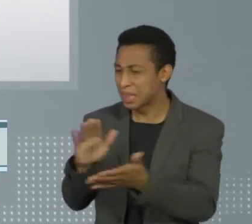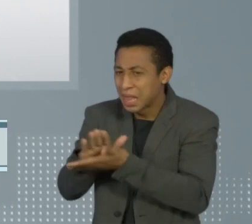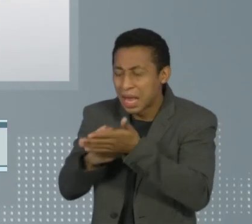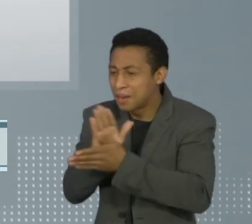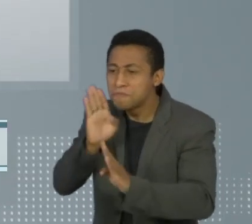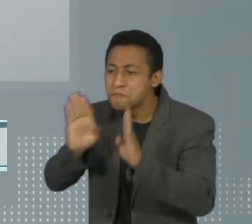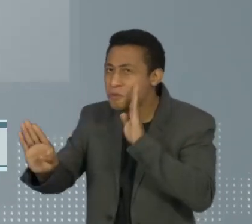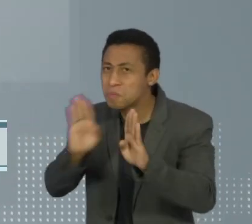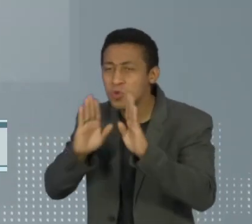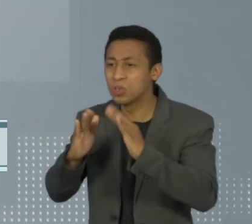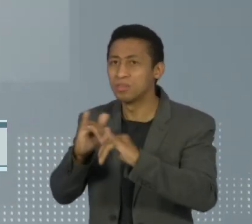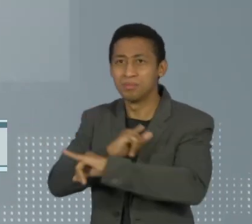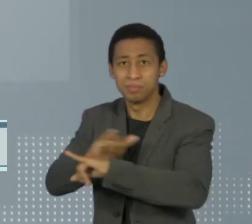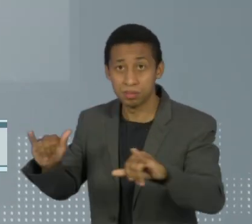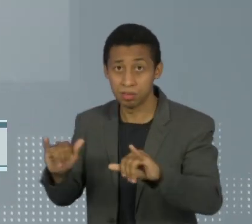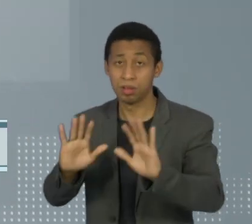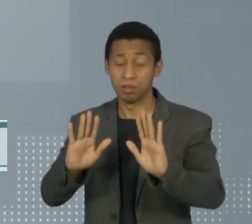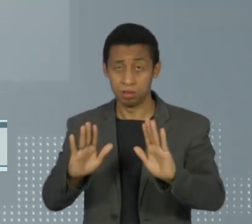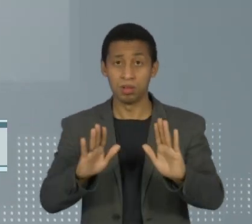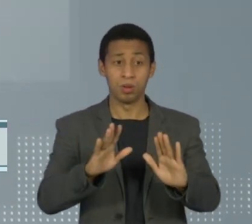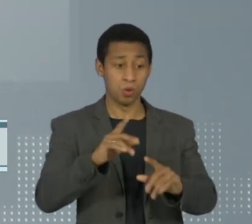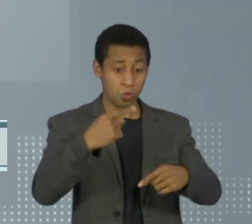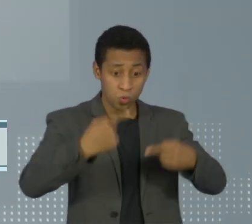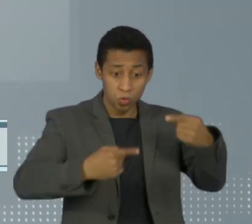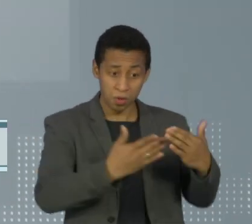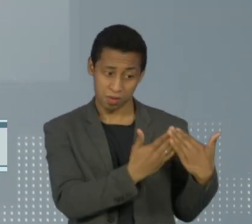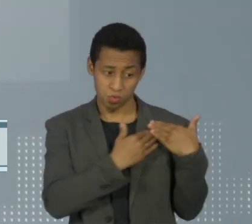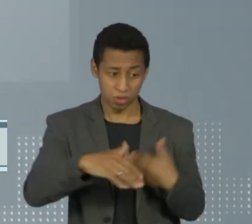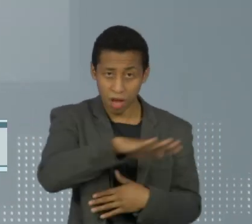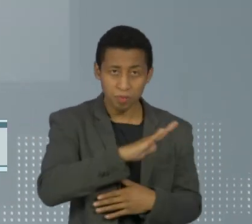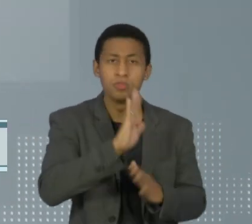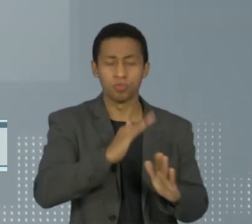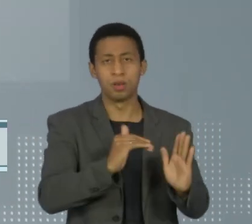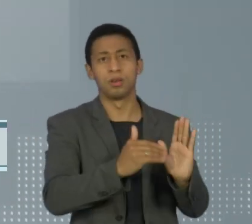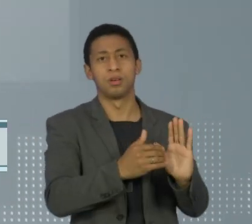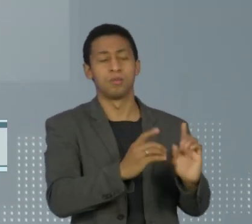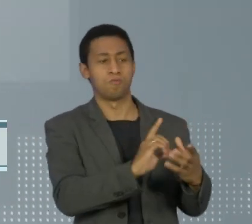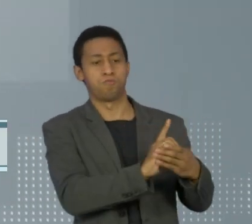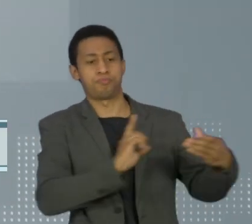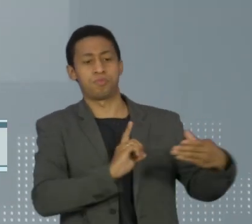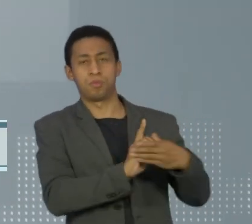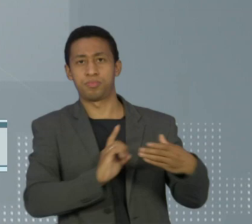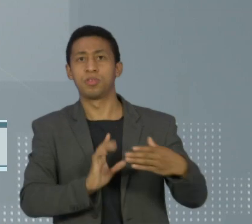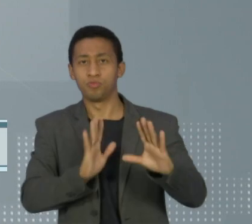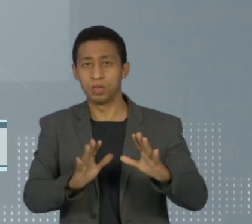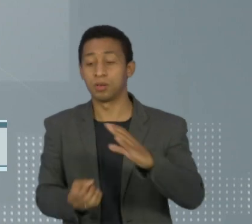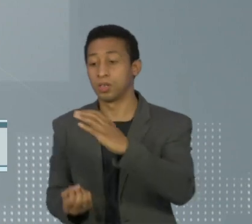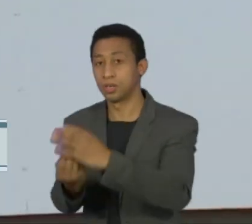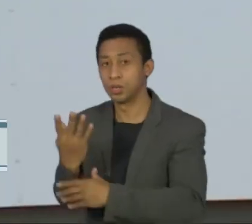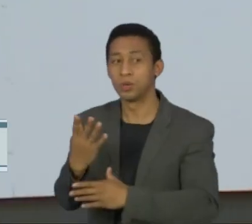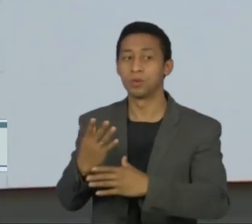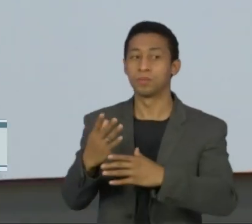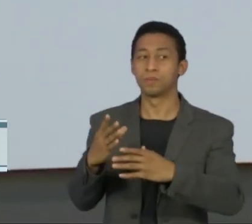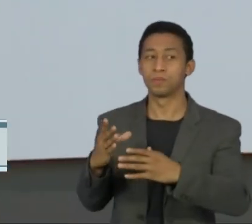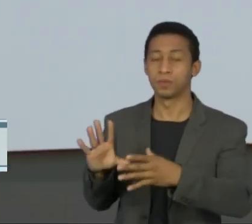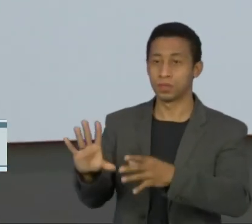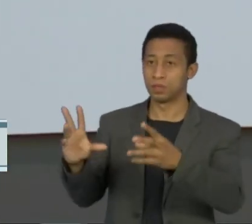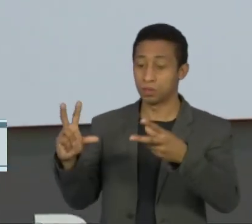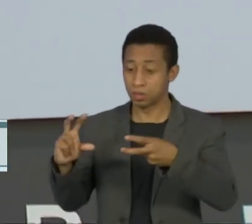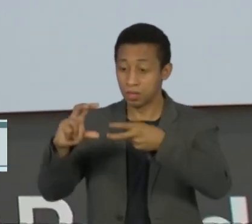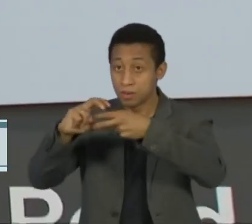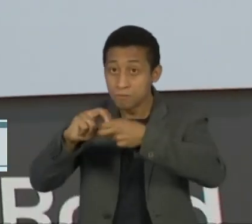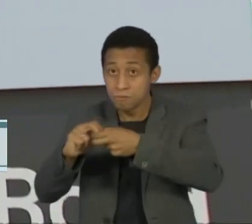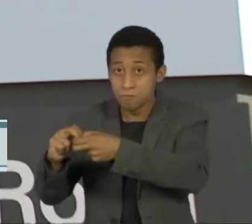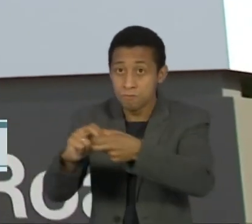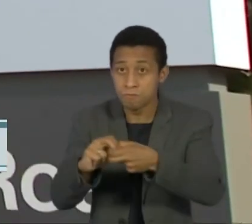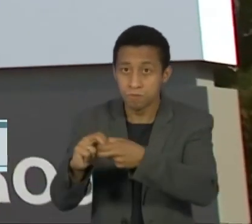citados na prática já se afastaram da atividade partidária para criar uma nova sigla, o Aliança pelo Brasil. Segundo a investigação do